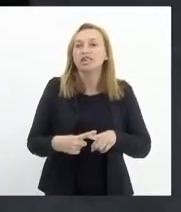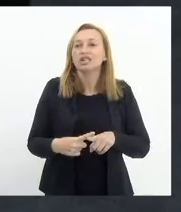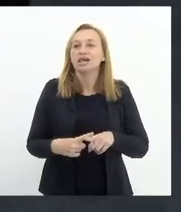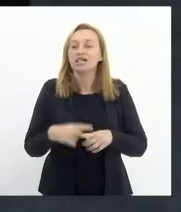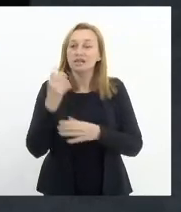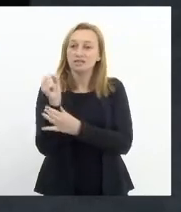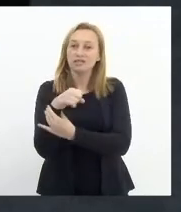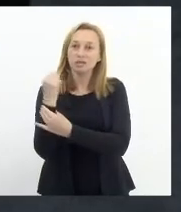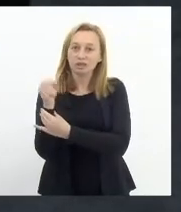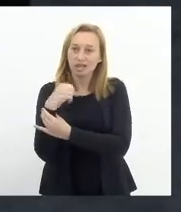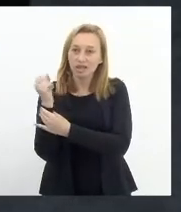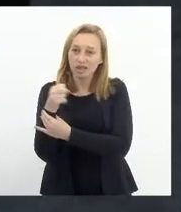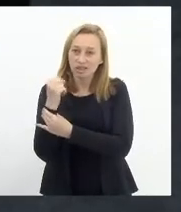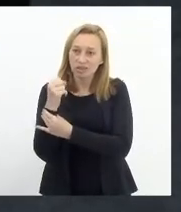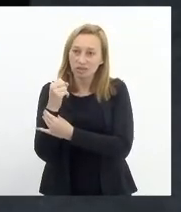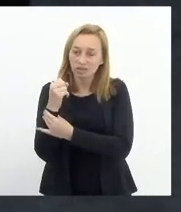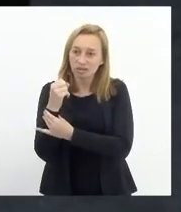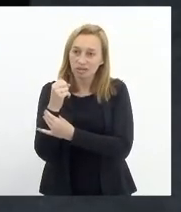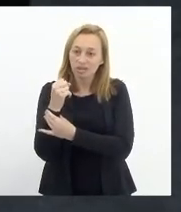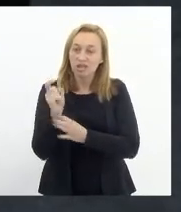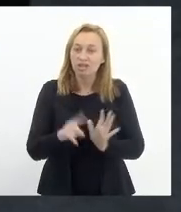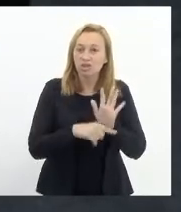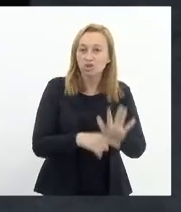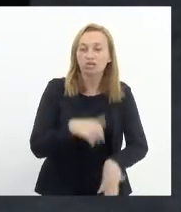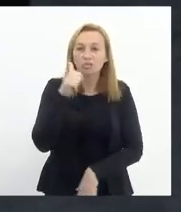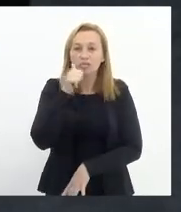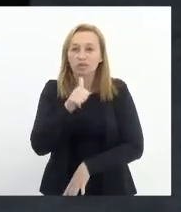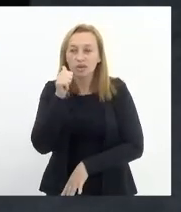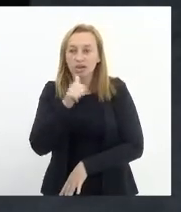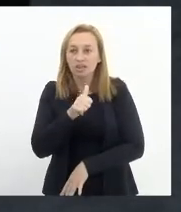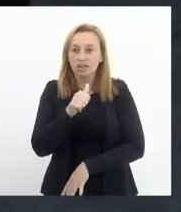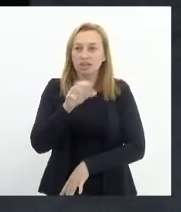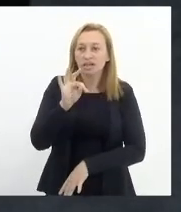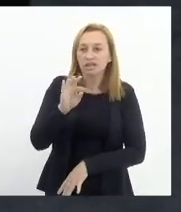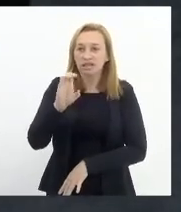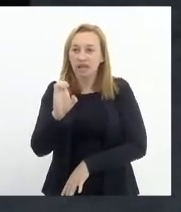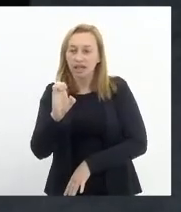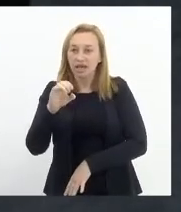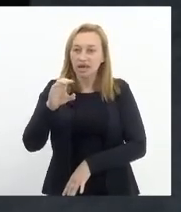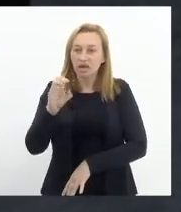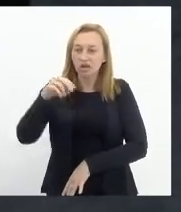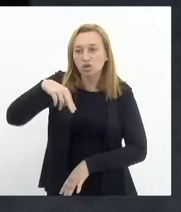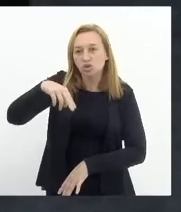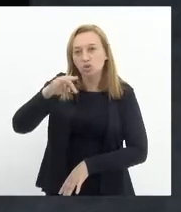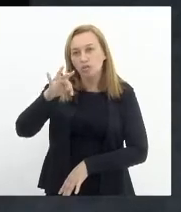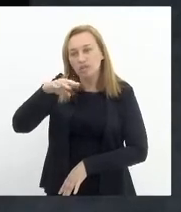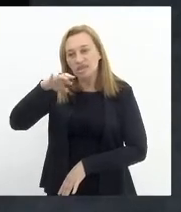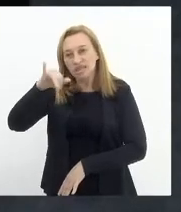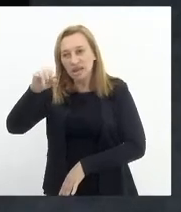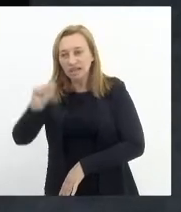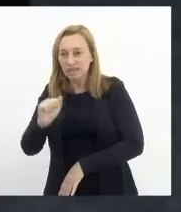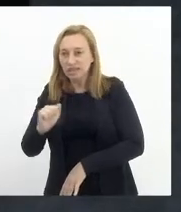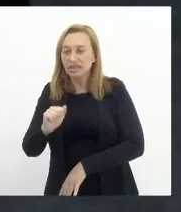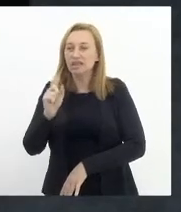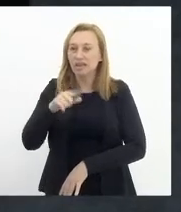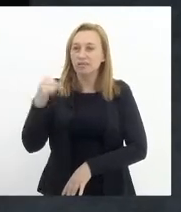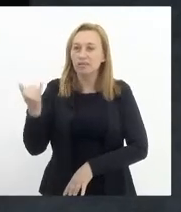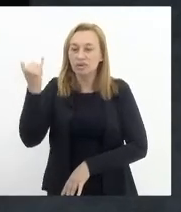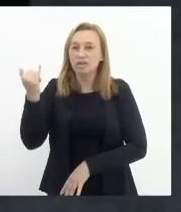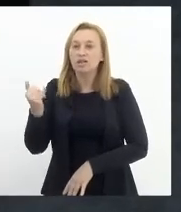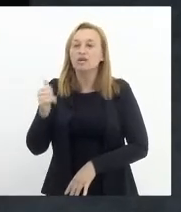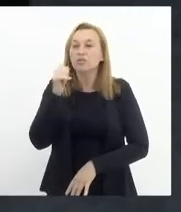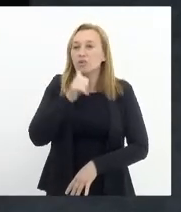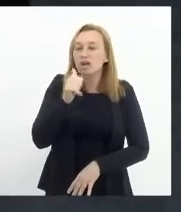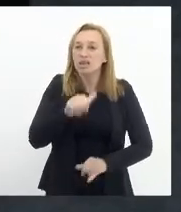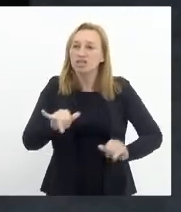fisioterapia de reabilitação para mulheres mais tectomizadas é fundamental. Afinal de contas, são mulheres que